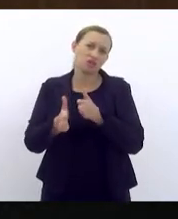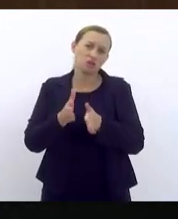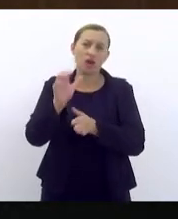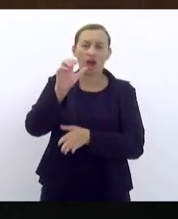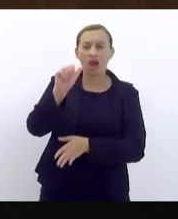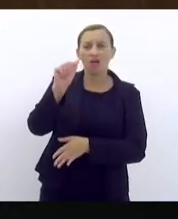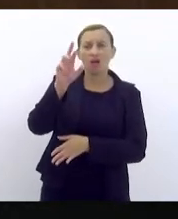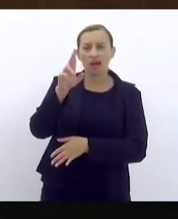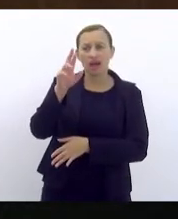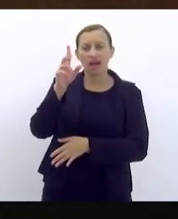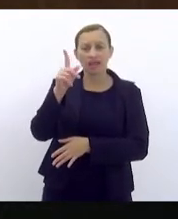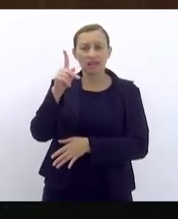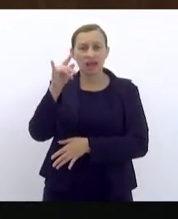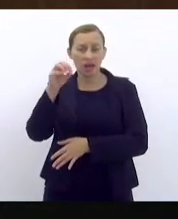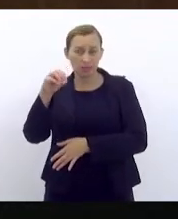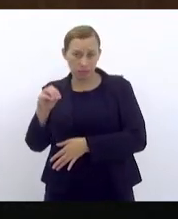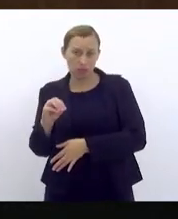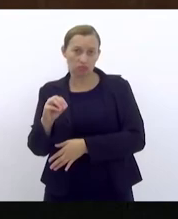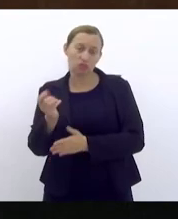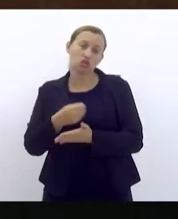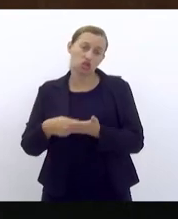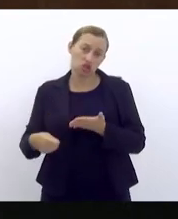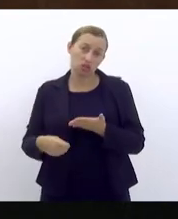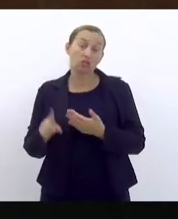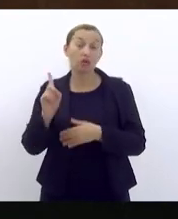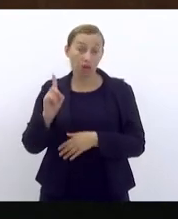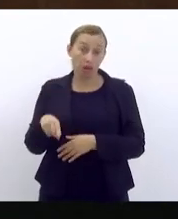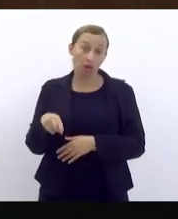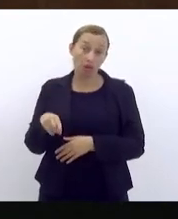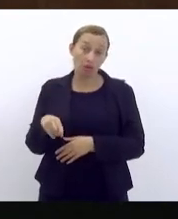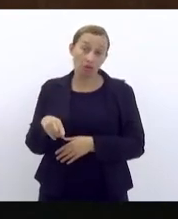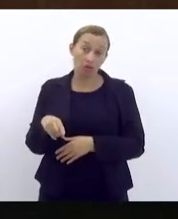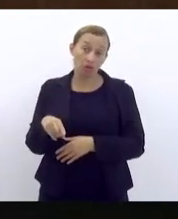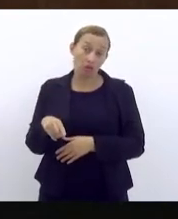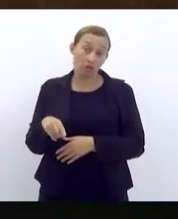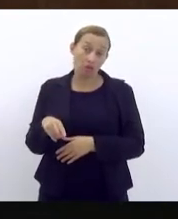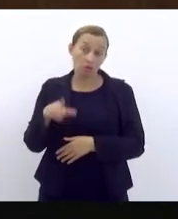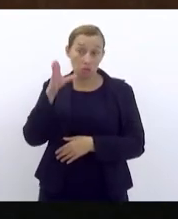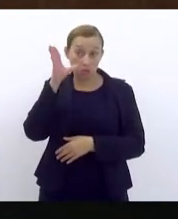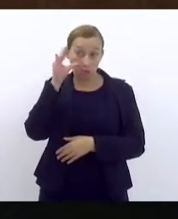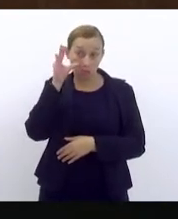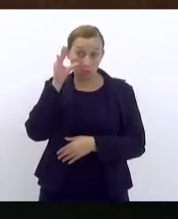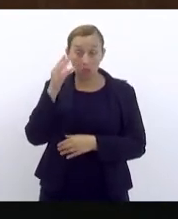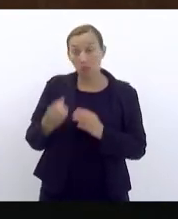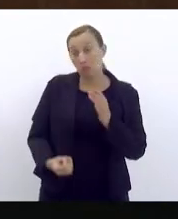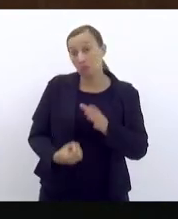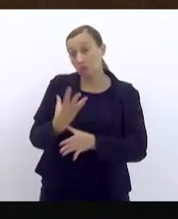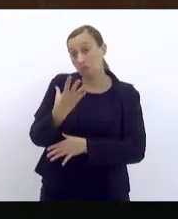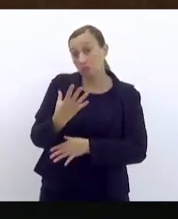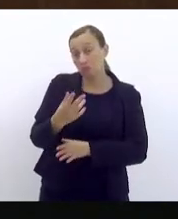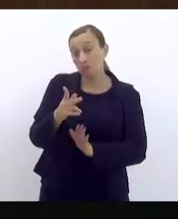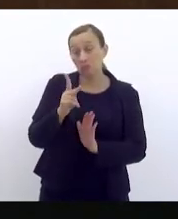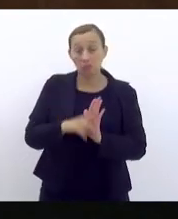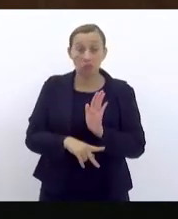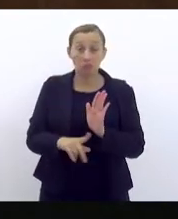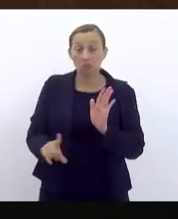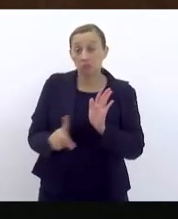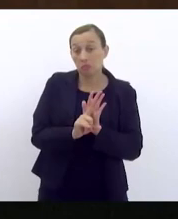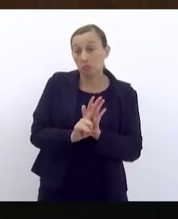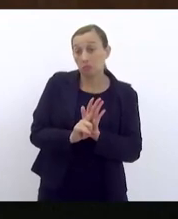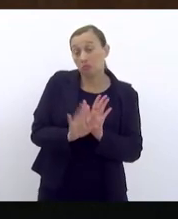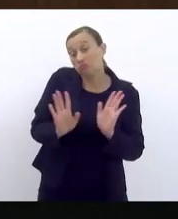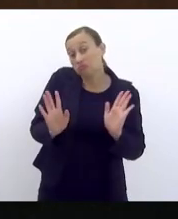escrito e essa é a intenção do autor desse projeto de lei